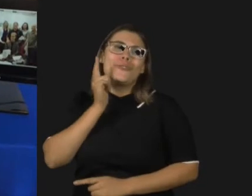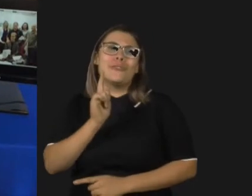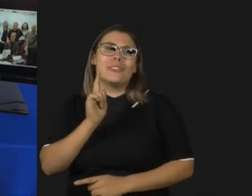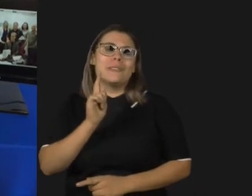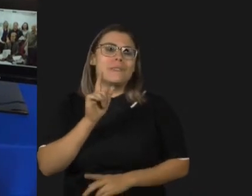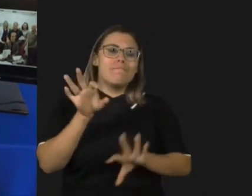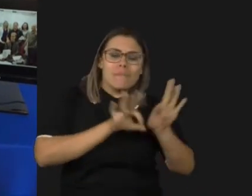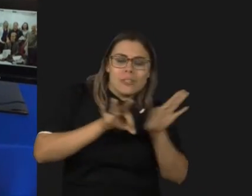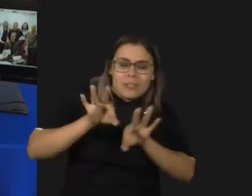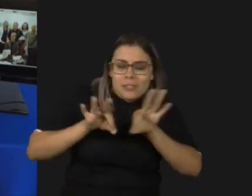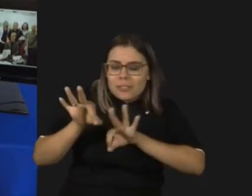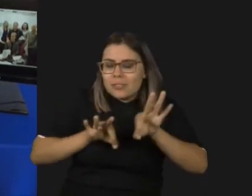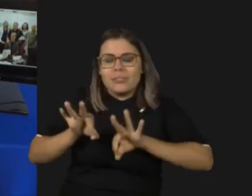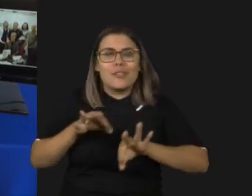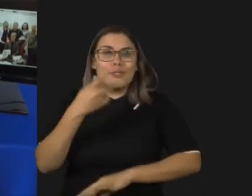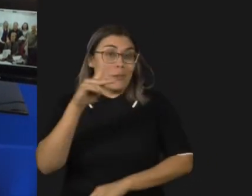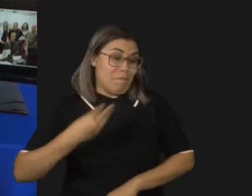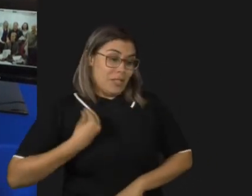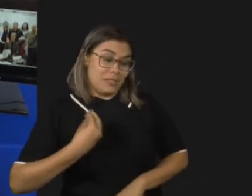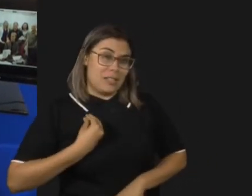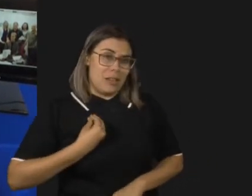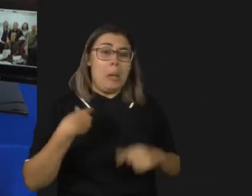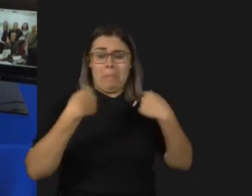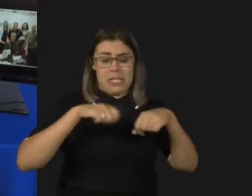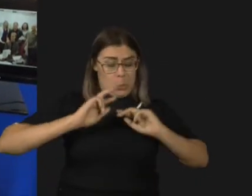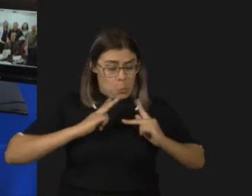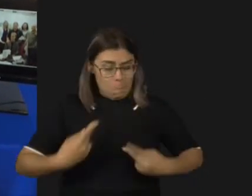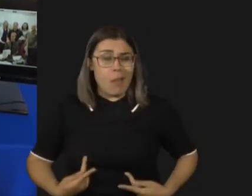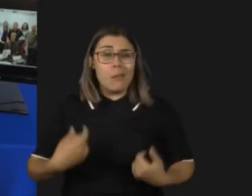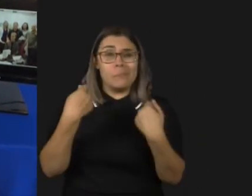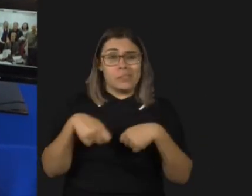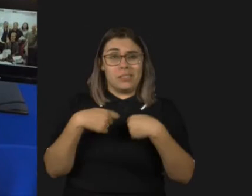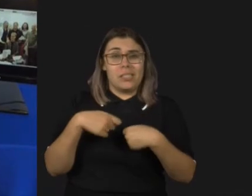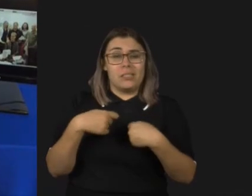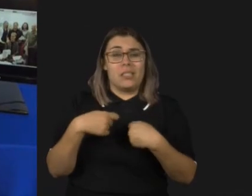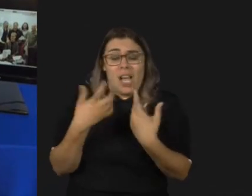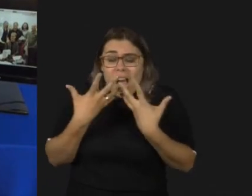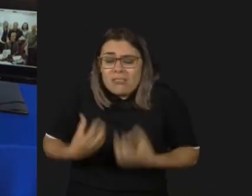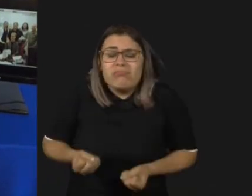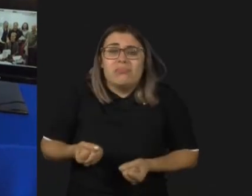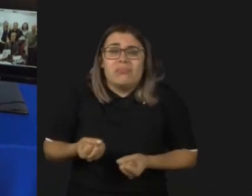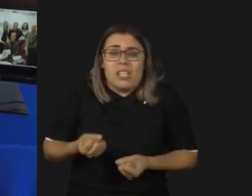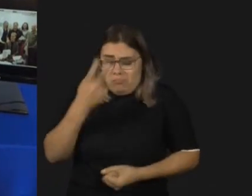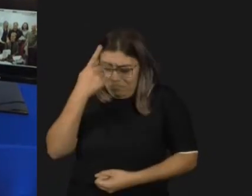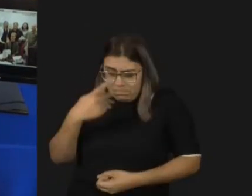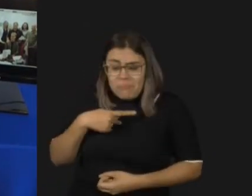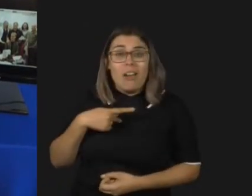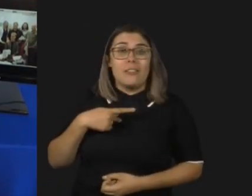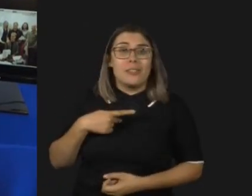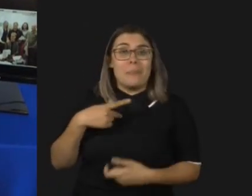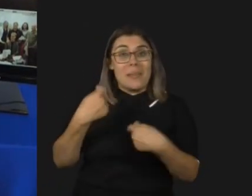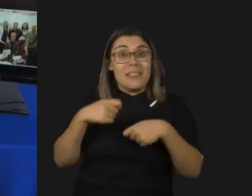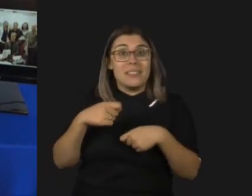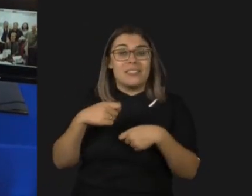teu barco as rédeas da tua vida. O ser humano precisa pertencer e precisa sentir-se útil para fazer